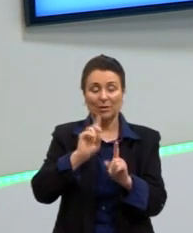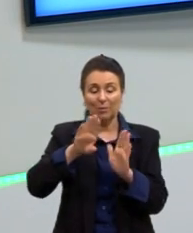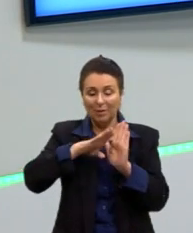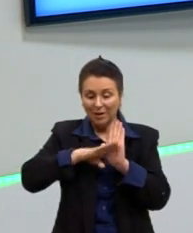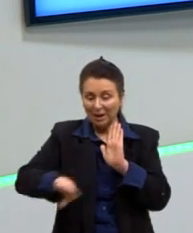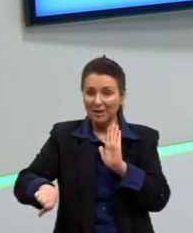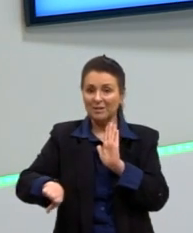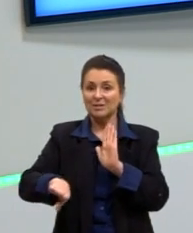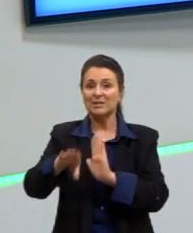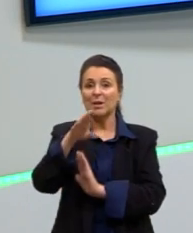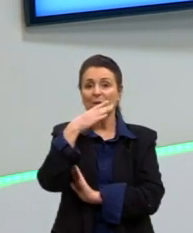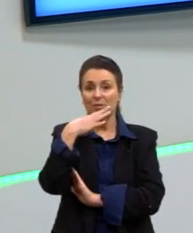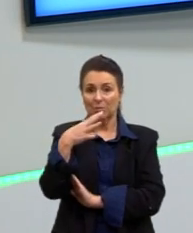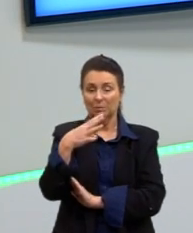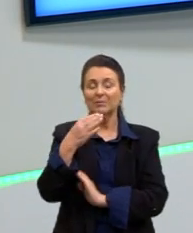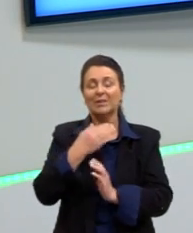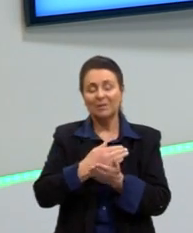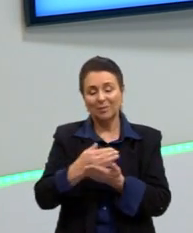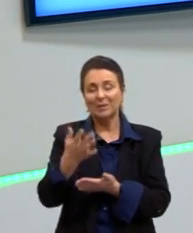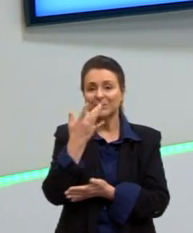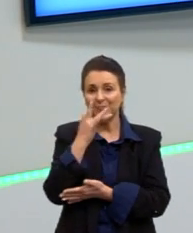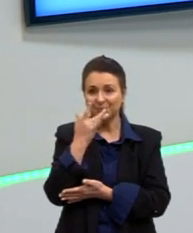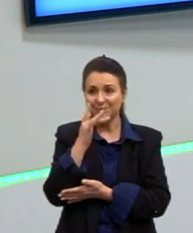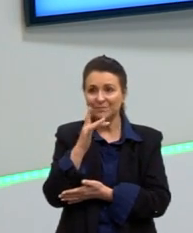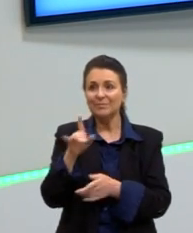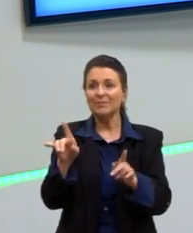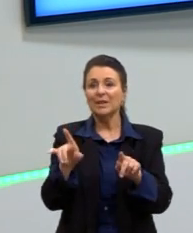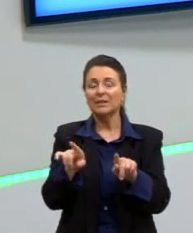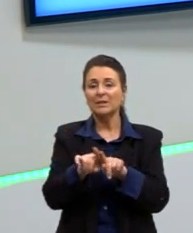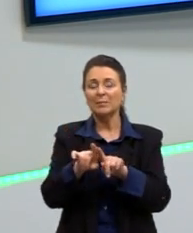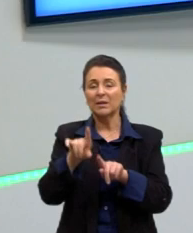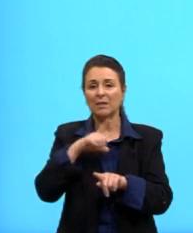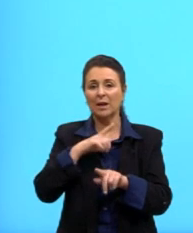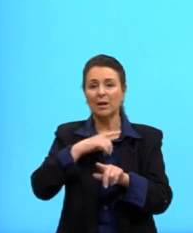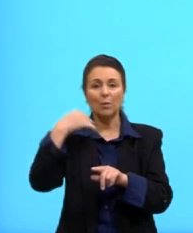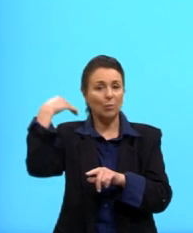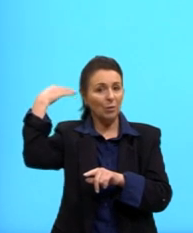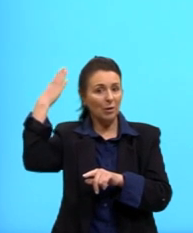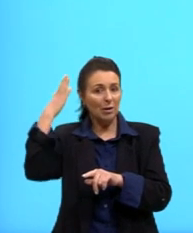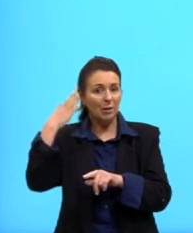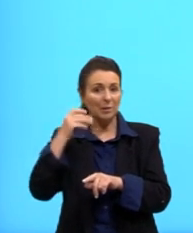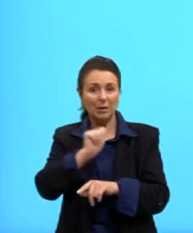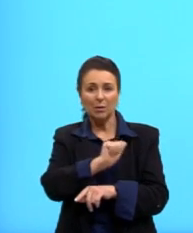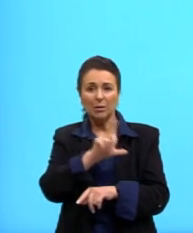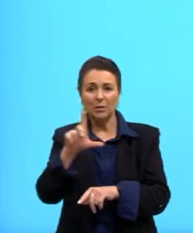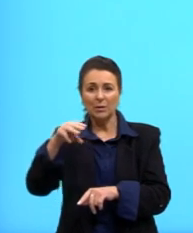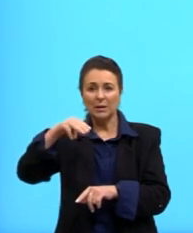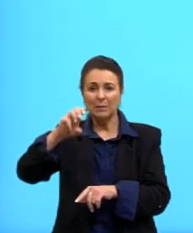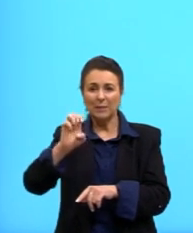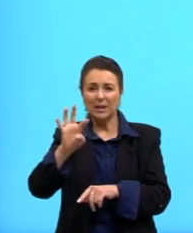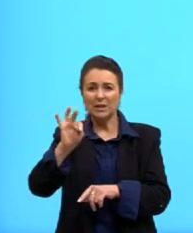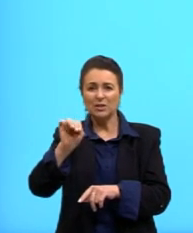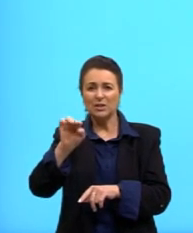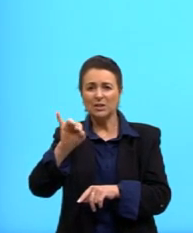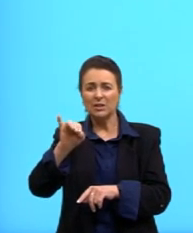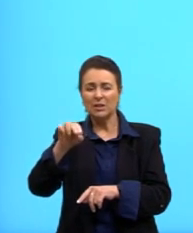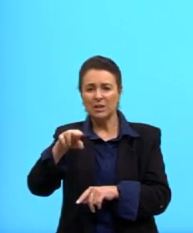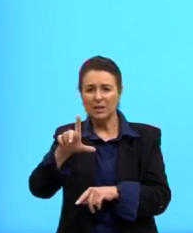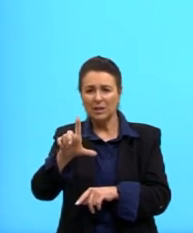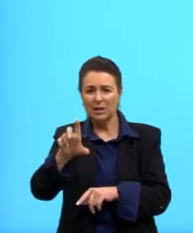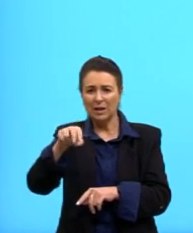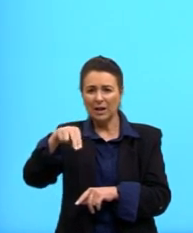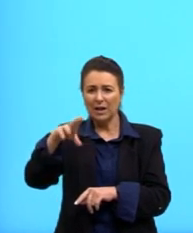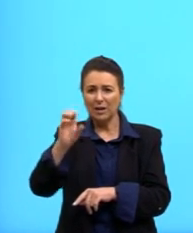que vai tornar o branco, certo? E também tem aquele produto de cabelo que se chama azul de metileno, talvez você já tenha ouvido falar.